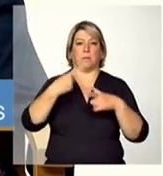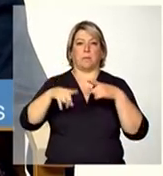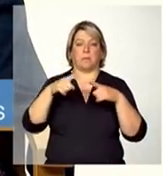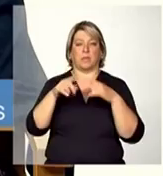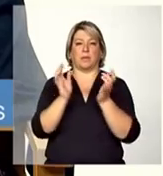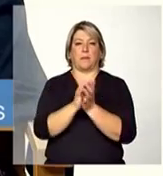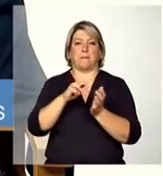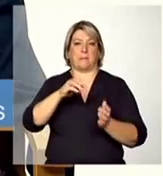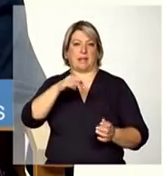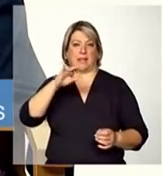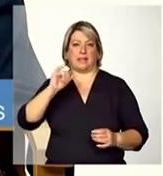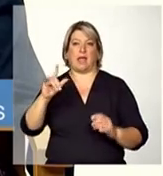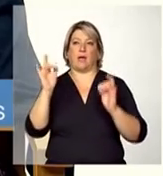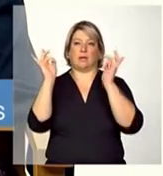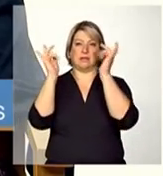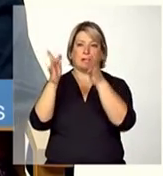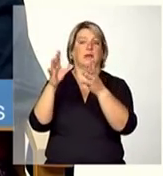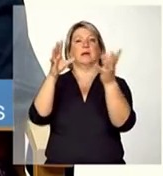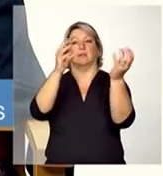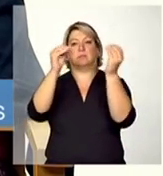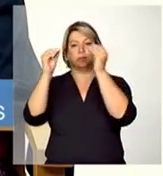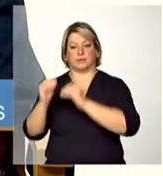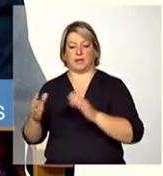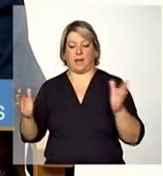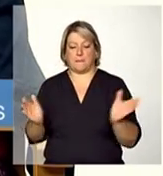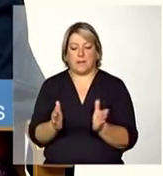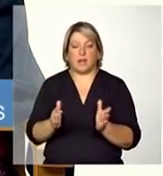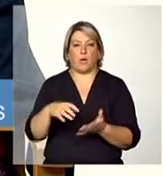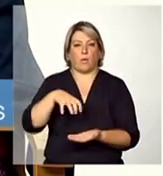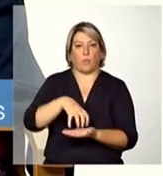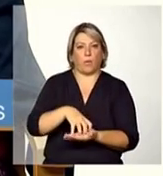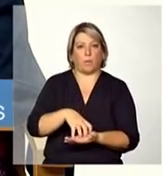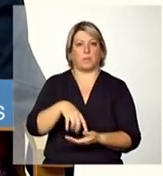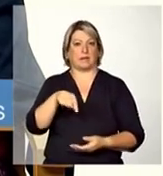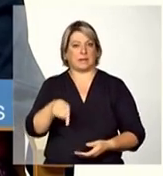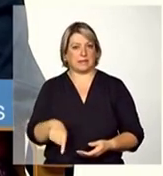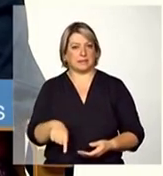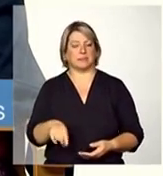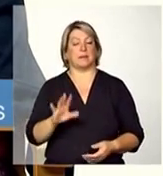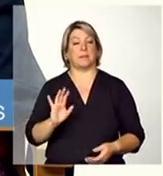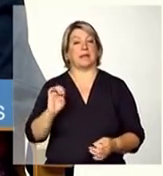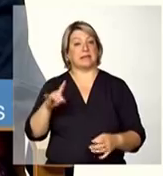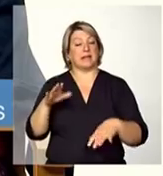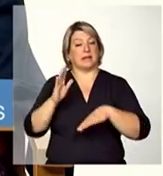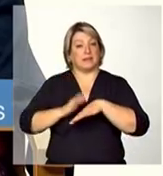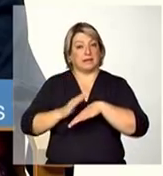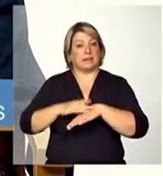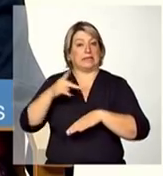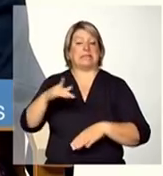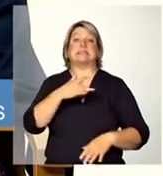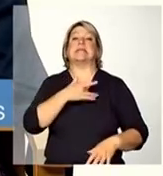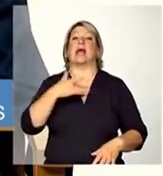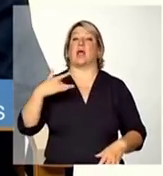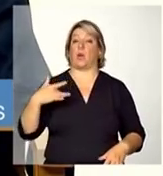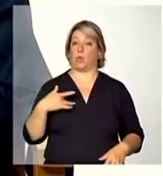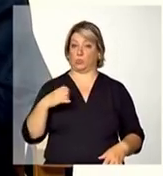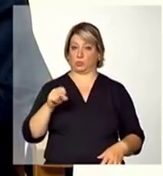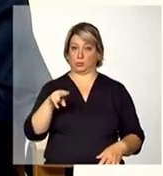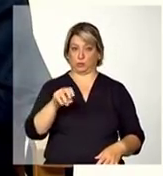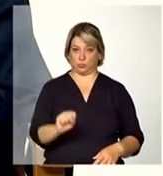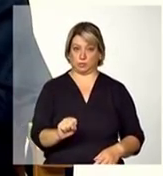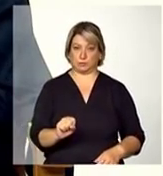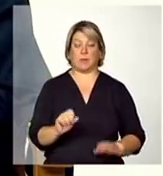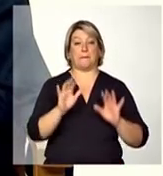agora uma nova lógica também de atendimento de pequenos grupos mas é um equipamento coordenado pela política de saúde já a